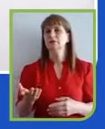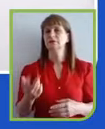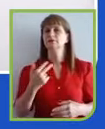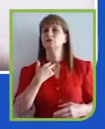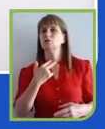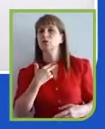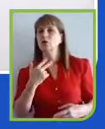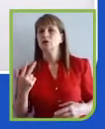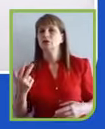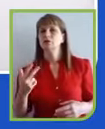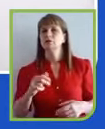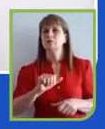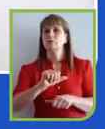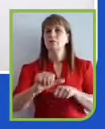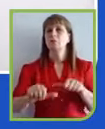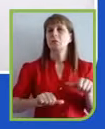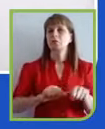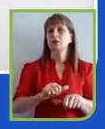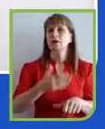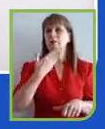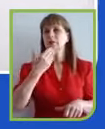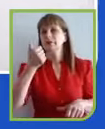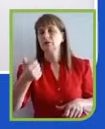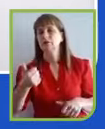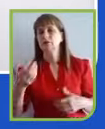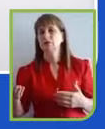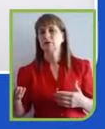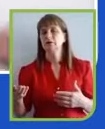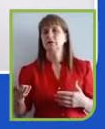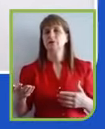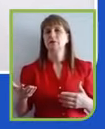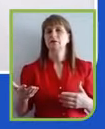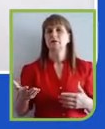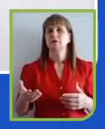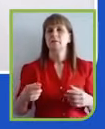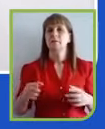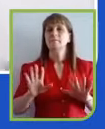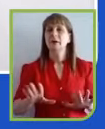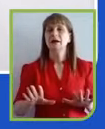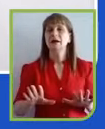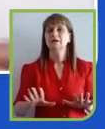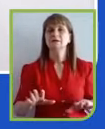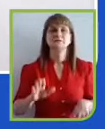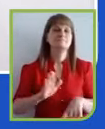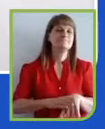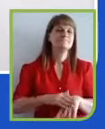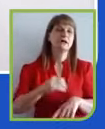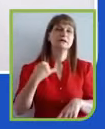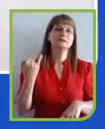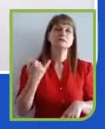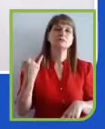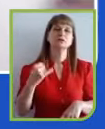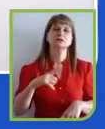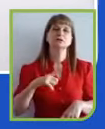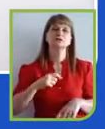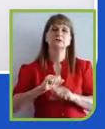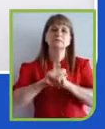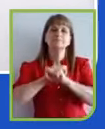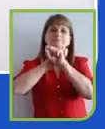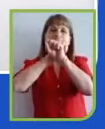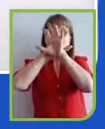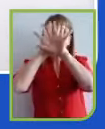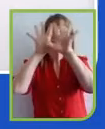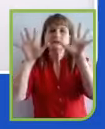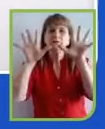assim, mas o fundamental é que ela seja transparente. Então, quando a gente está falando que as decisões das empresas, das